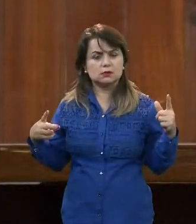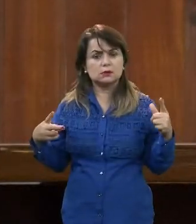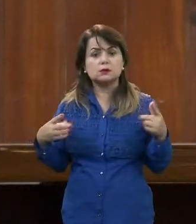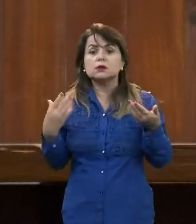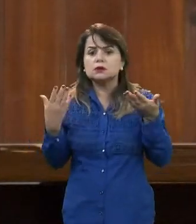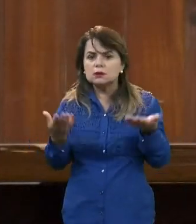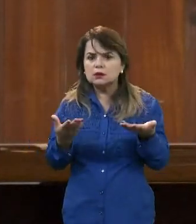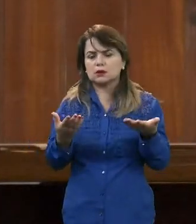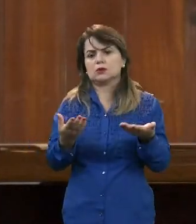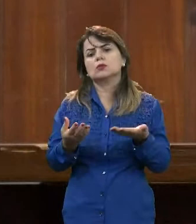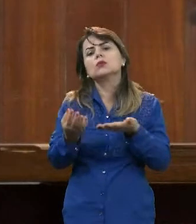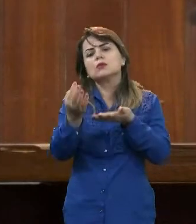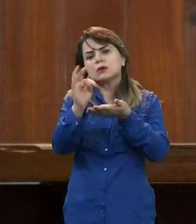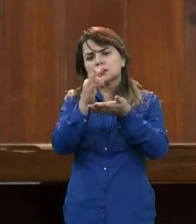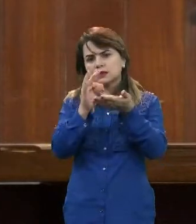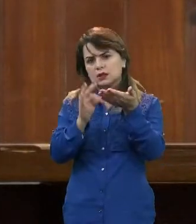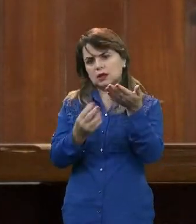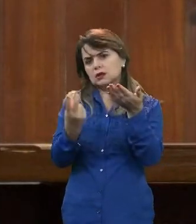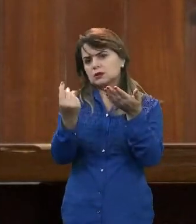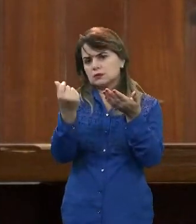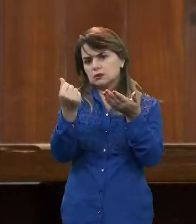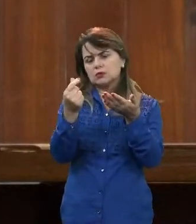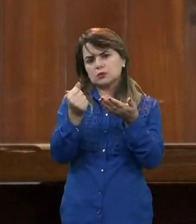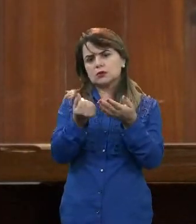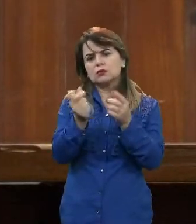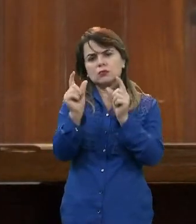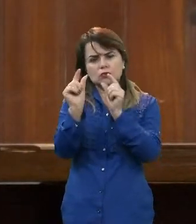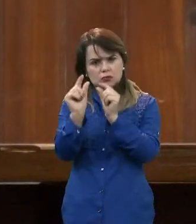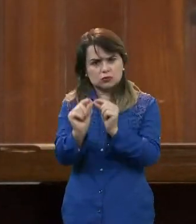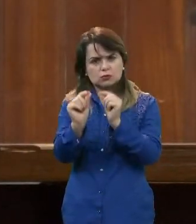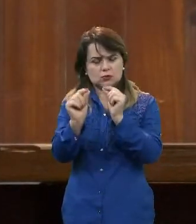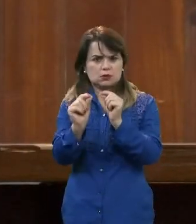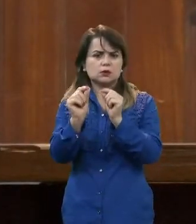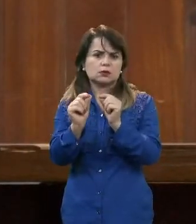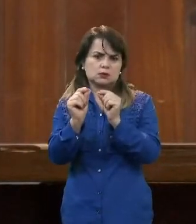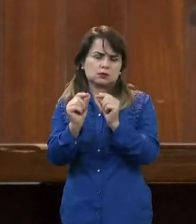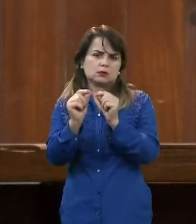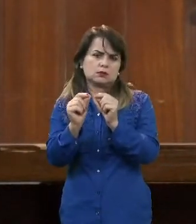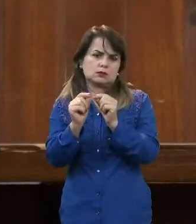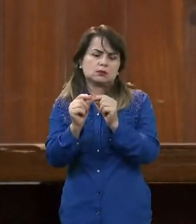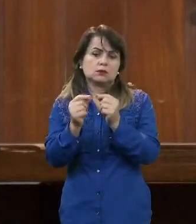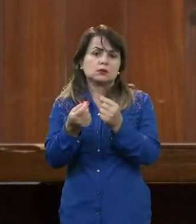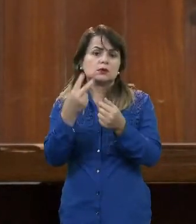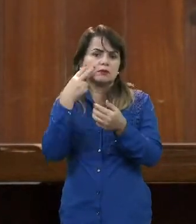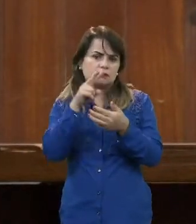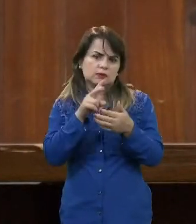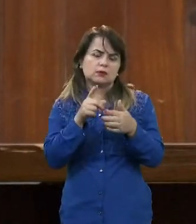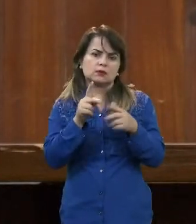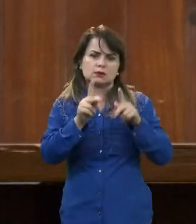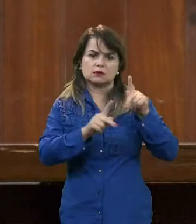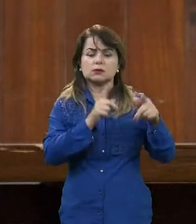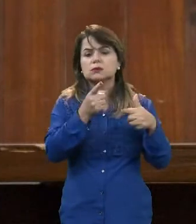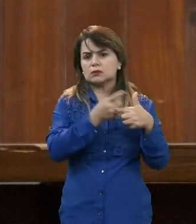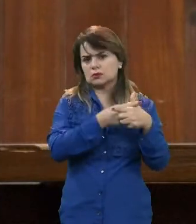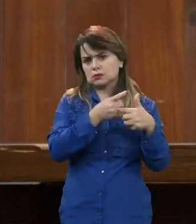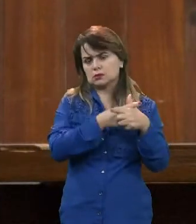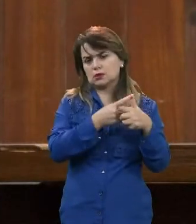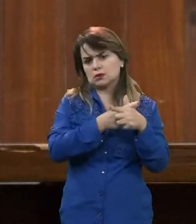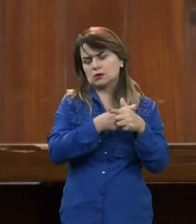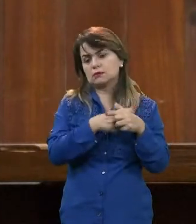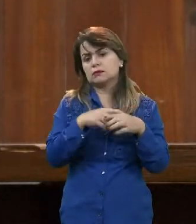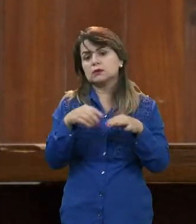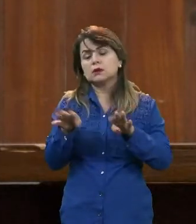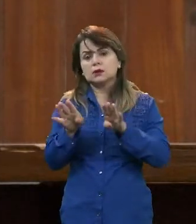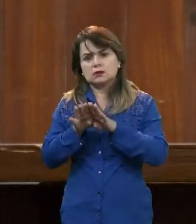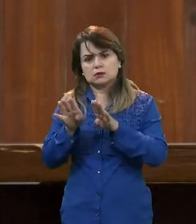baixa, mas que ela não olha só para inadimplência, que realmente é muito baixa, mas também olha para um cenário de longo prazo e aí